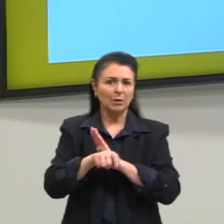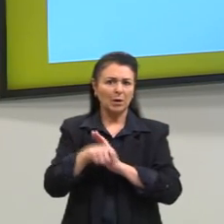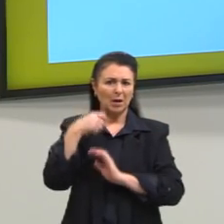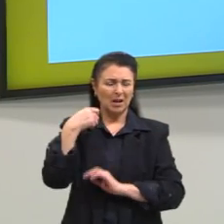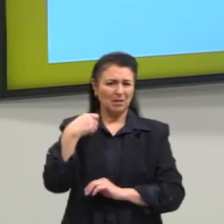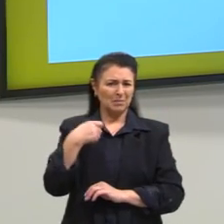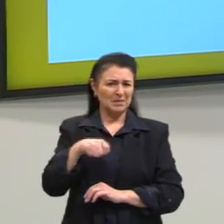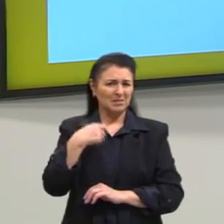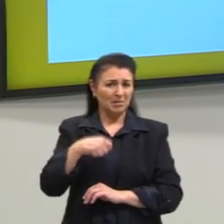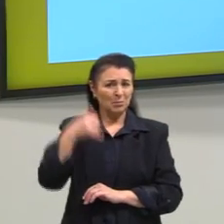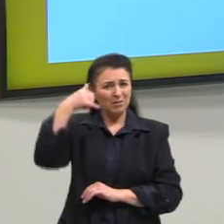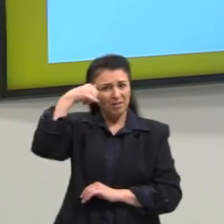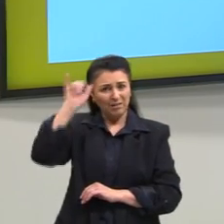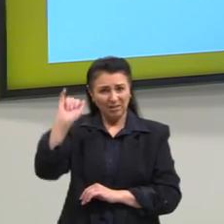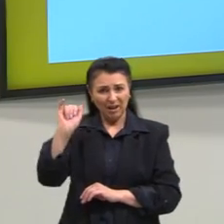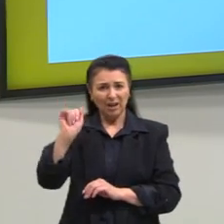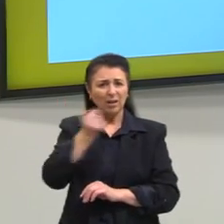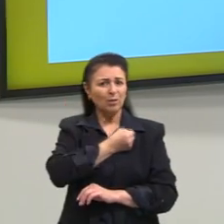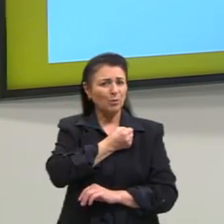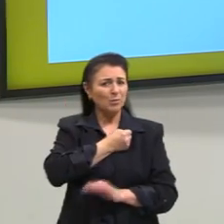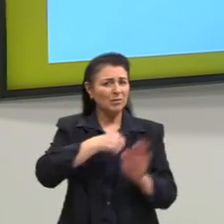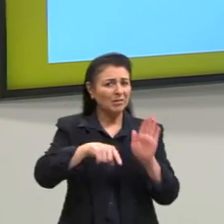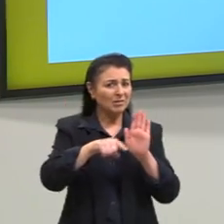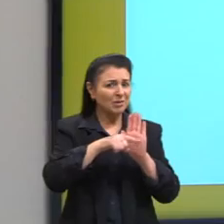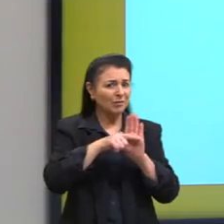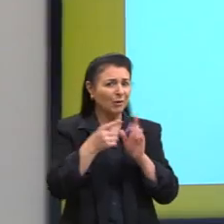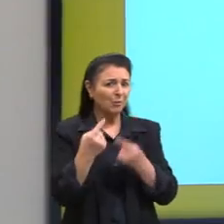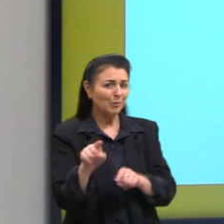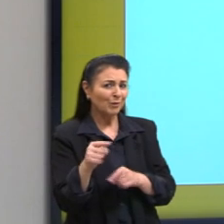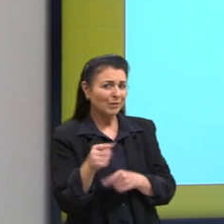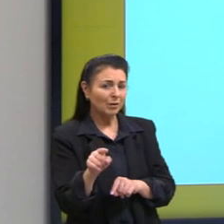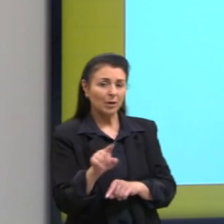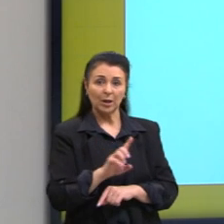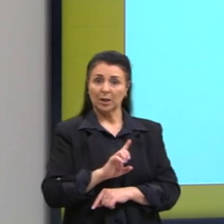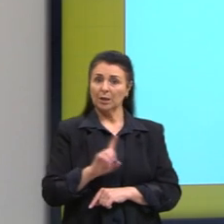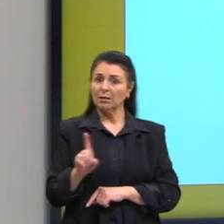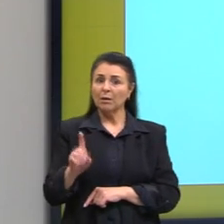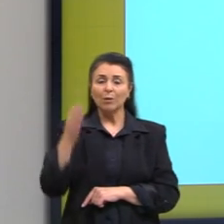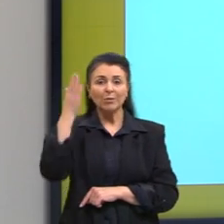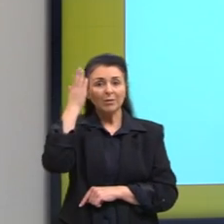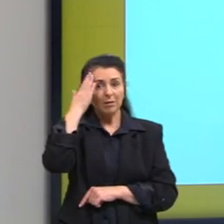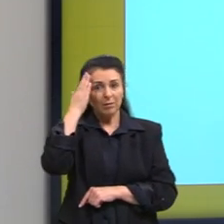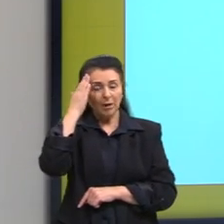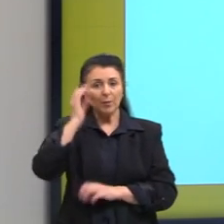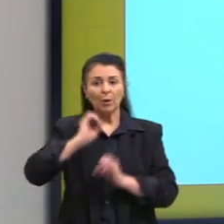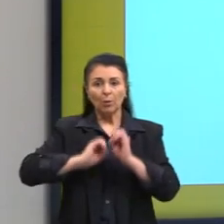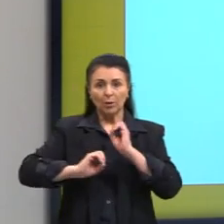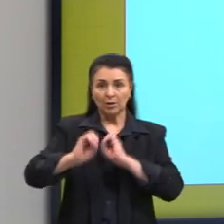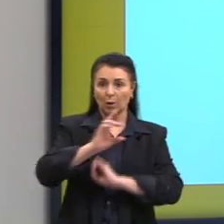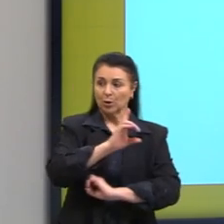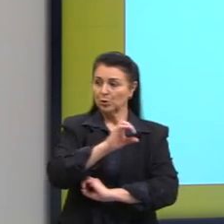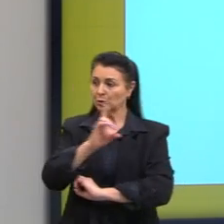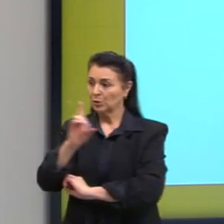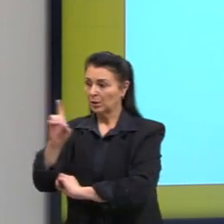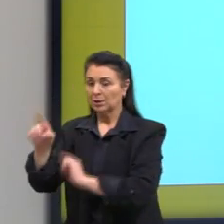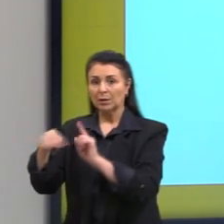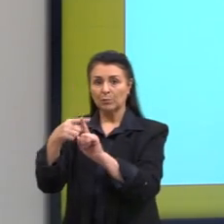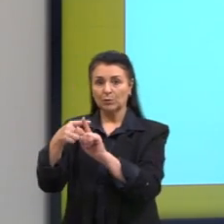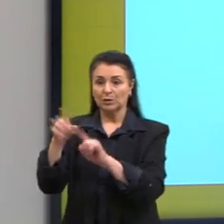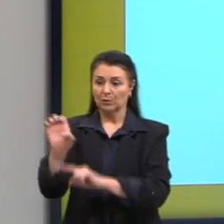negativos? E essa foi a provocação de hoje? Primeira coisa, não, a gente já sabe que a orientação é essa, a direita positivo, a esquerda